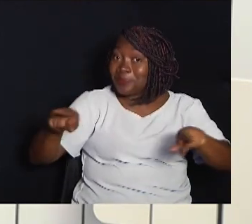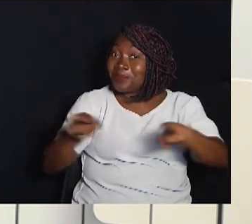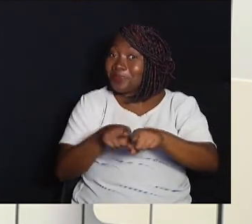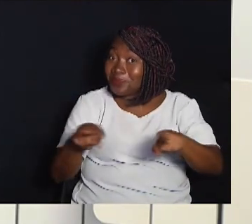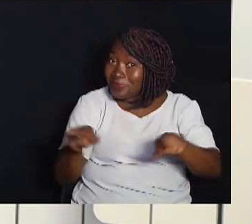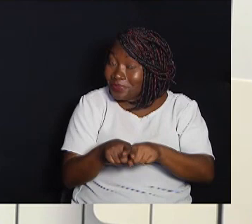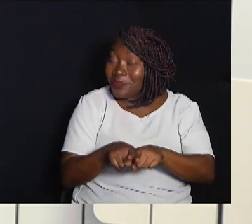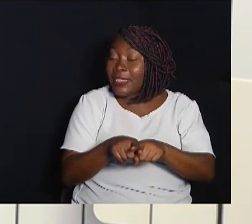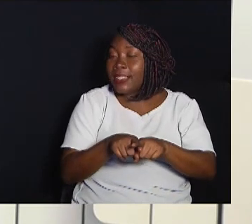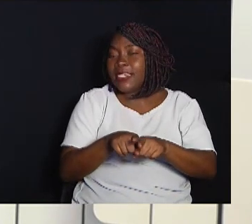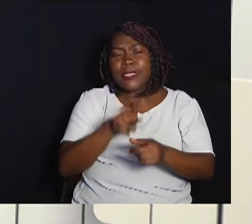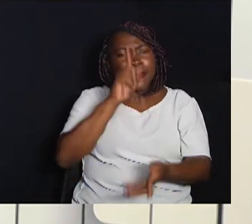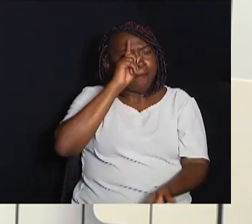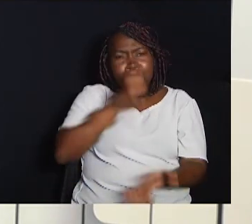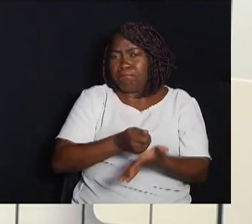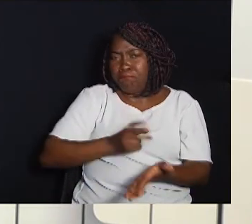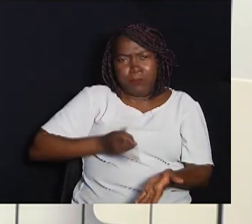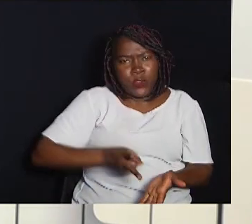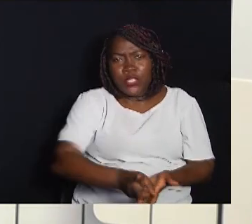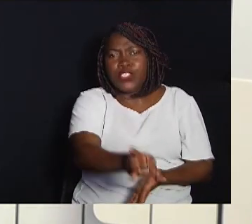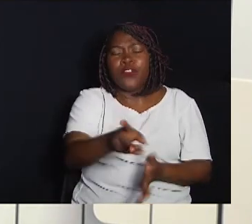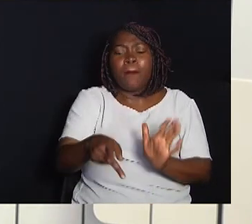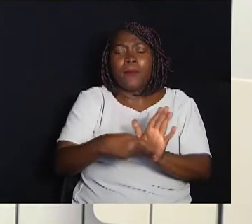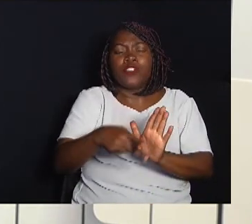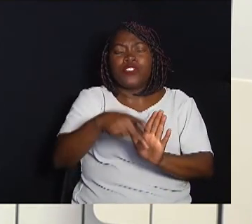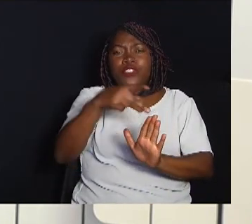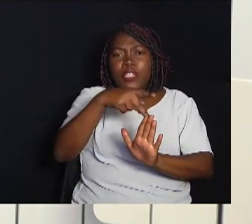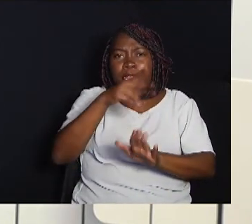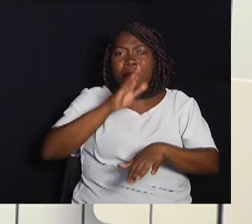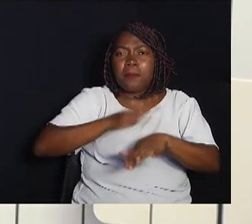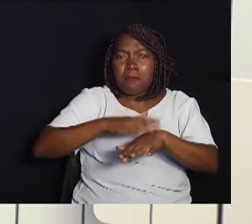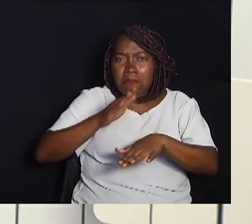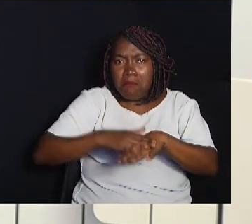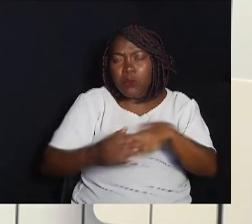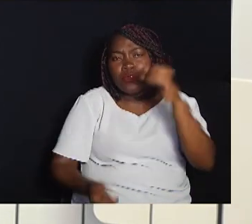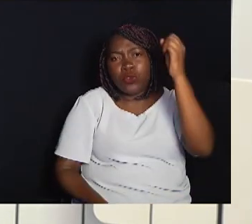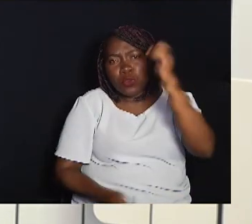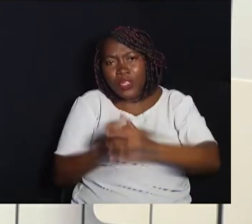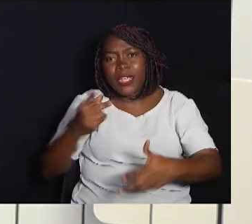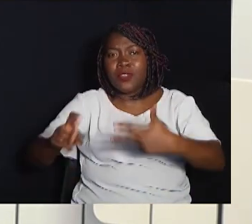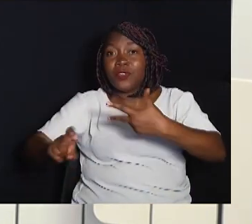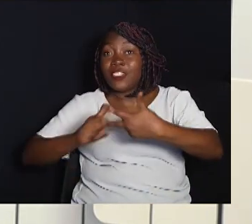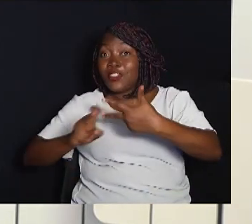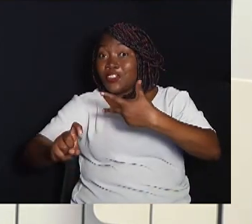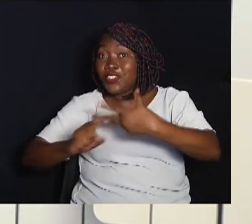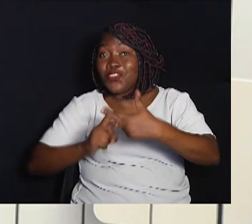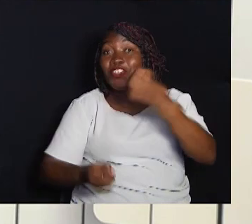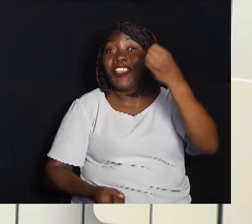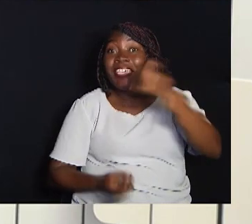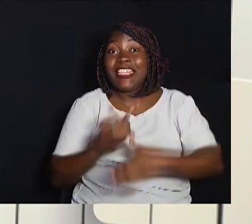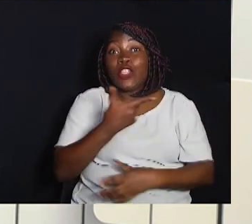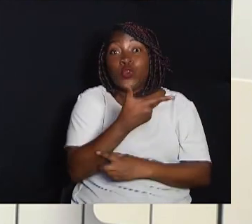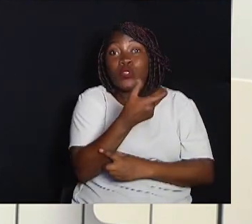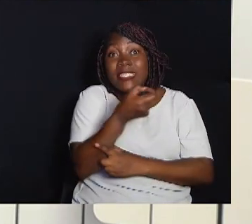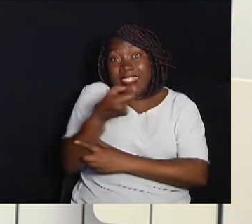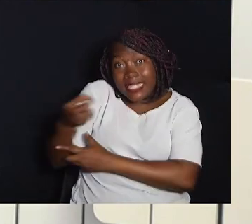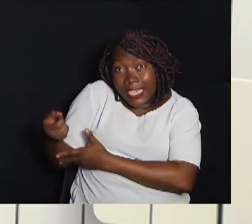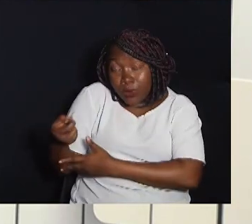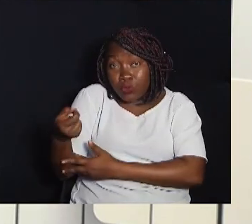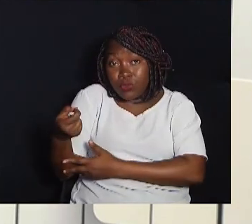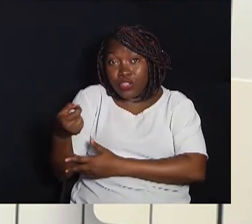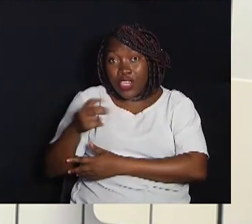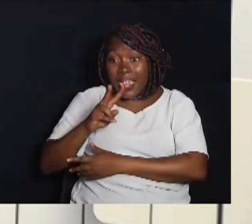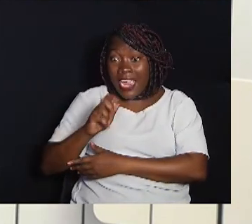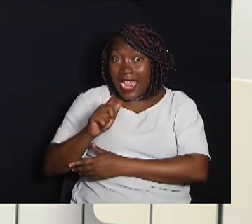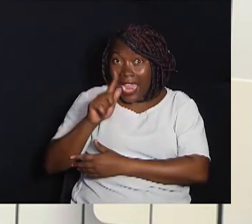definitivo o projeto de lei de autoria do Poder Executivo Que cria 200 cargos públicos de professor